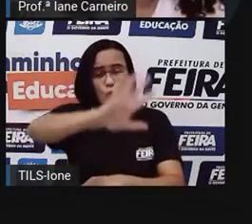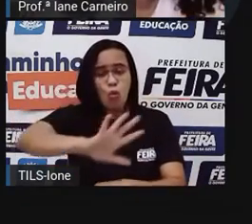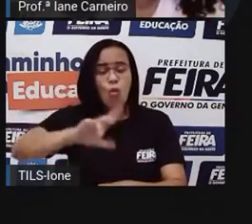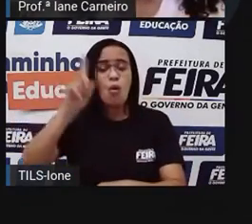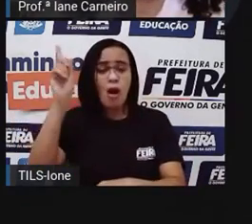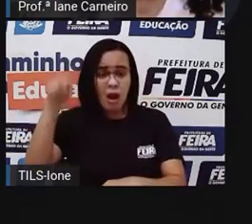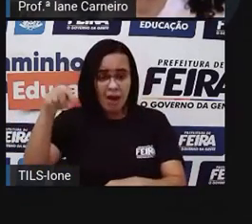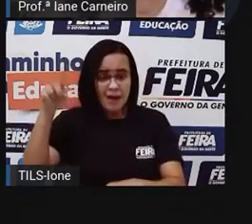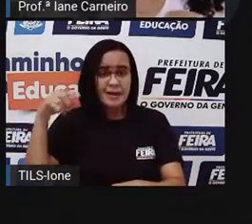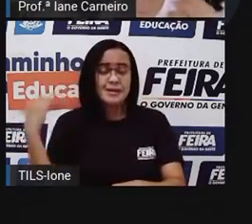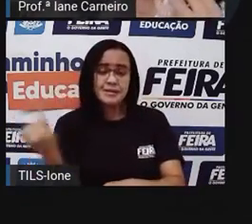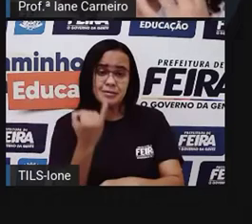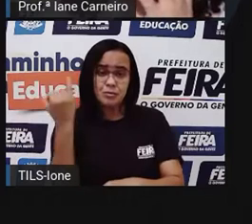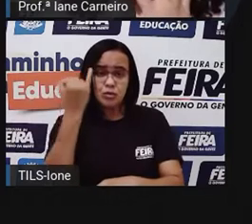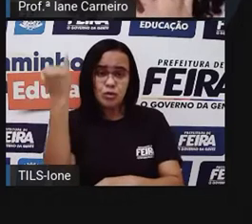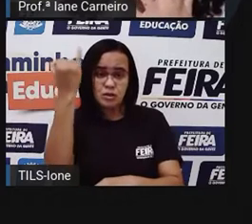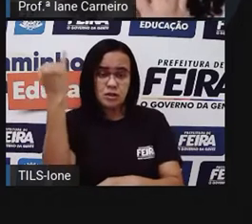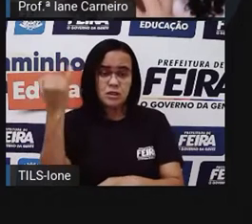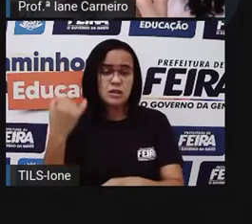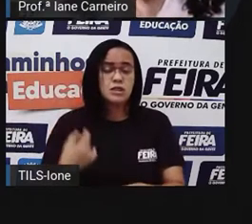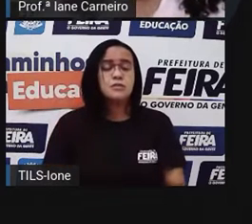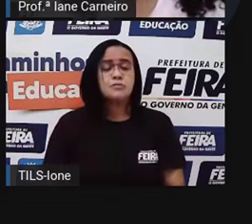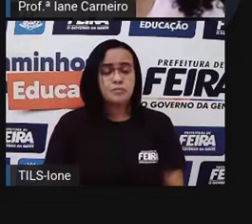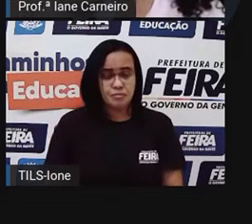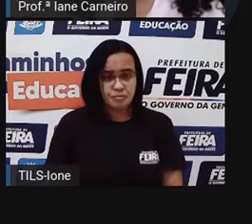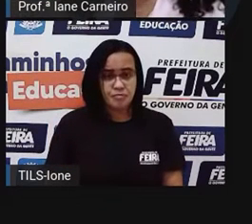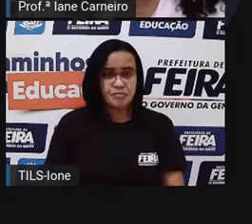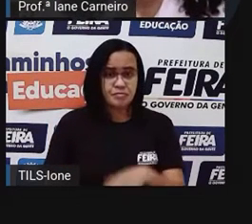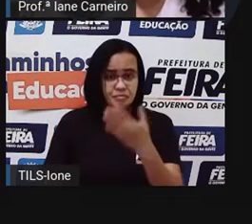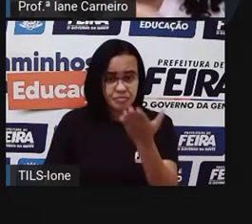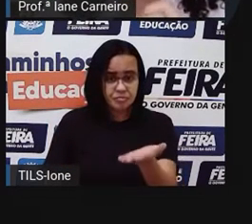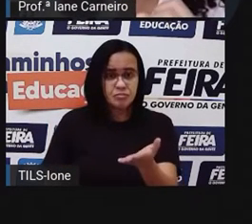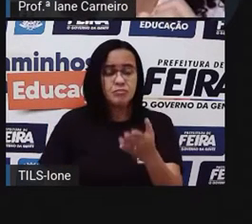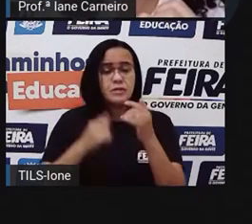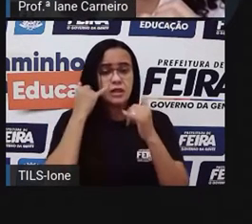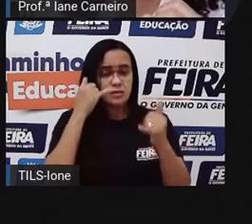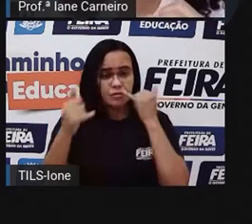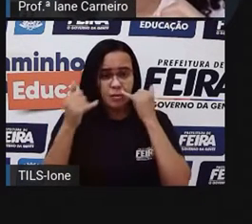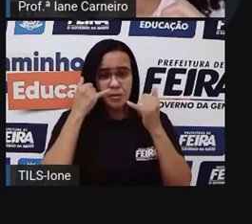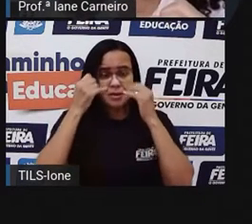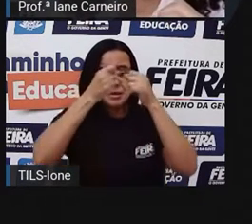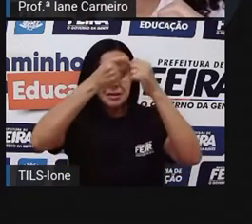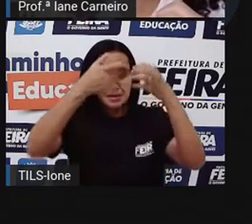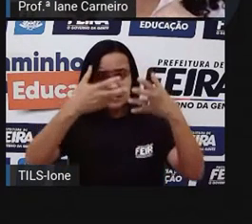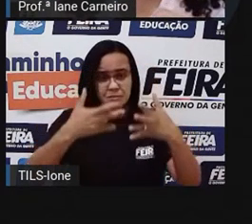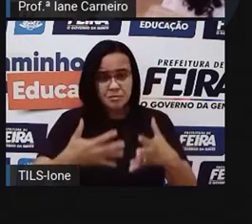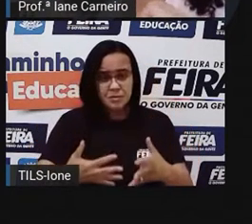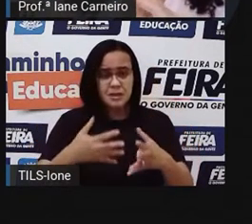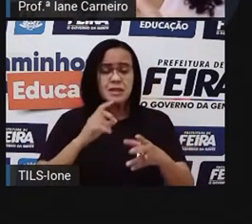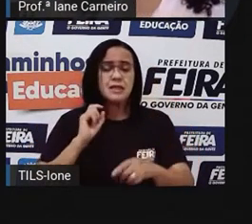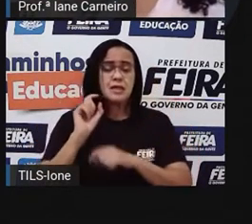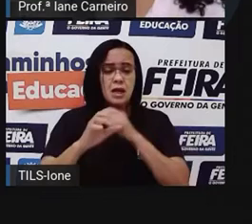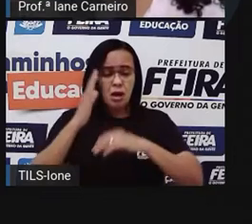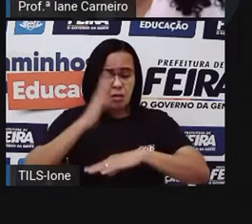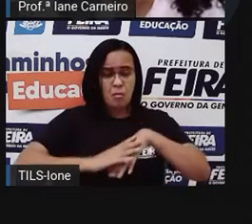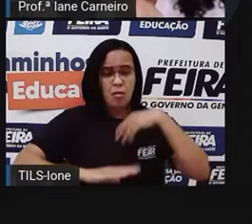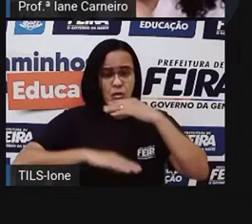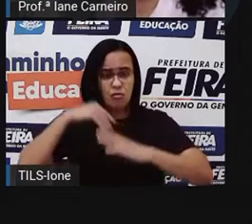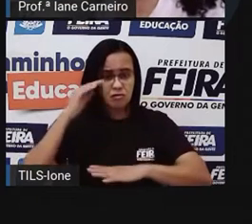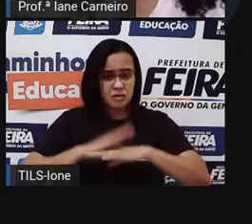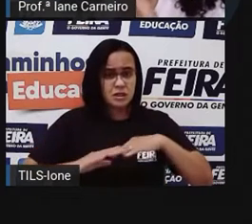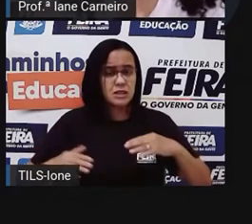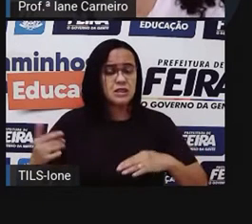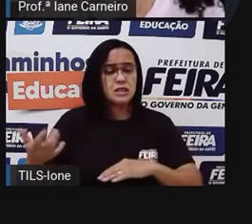caminhoneiro, ela tem crescido, né? Que olha só, tem aí, fala a quantidade